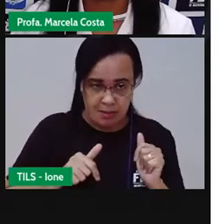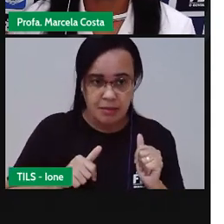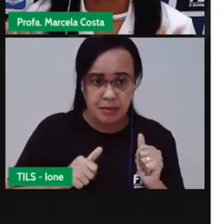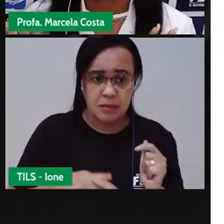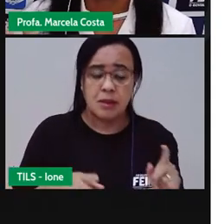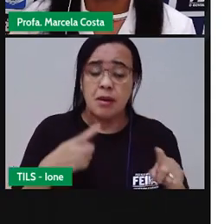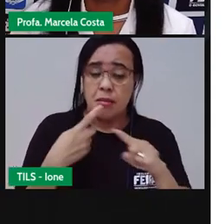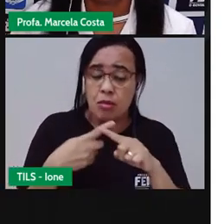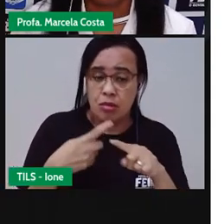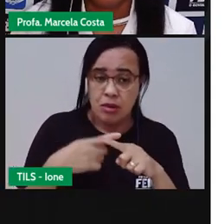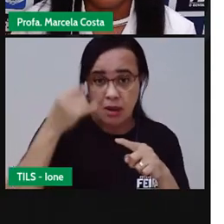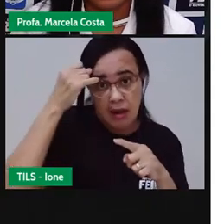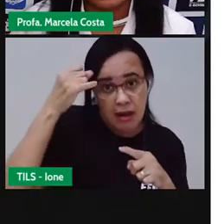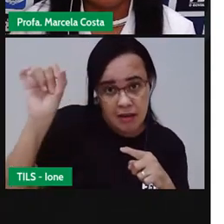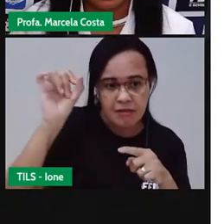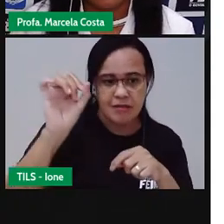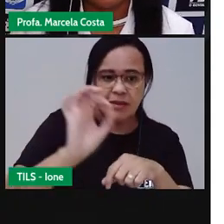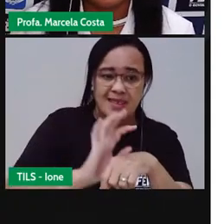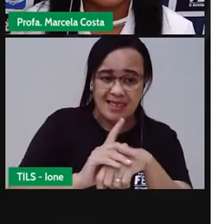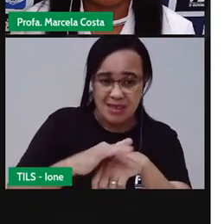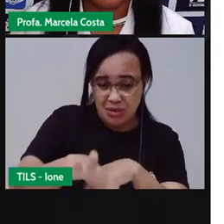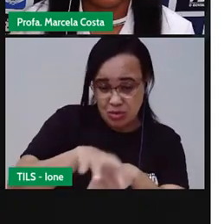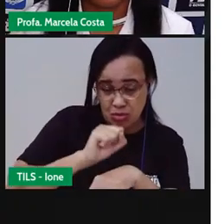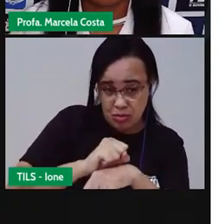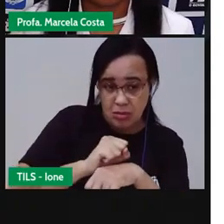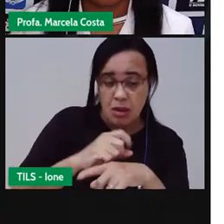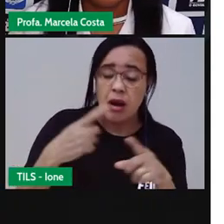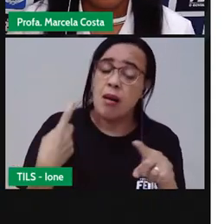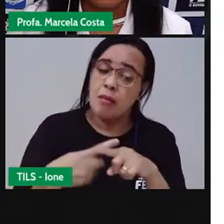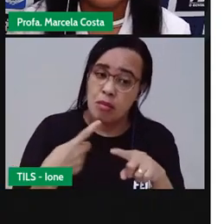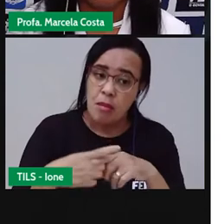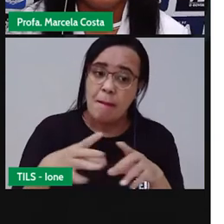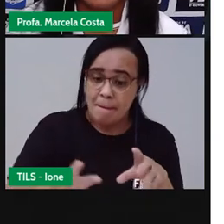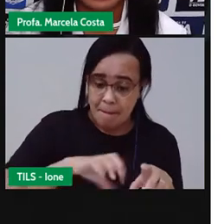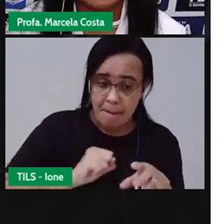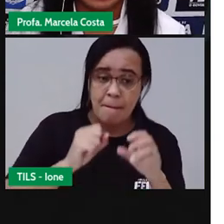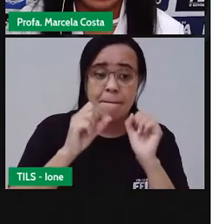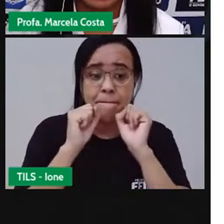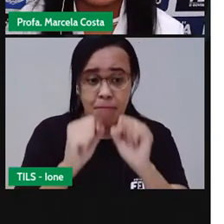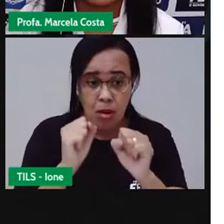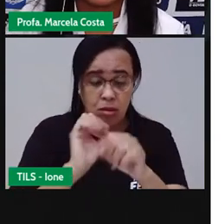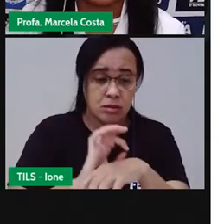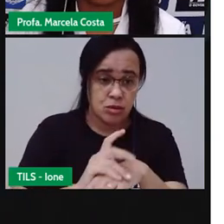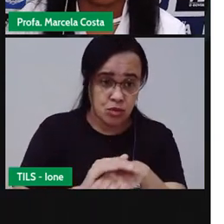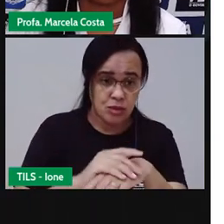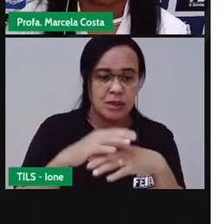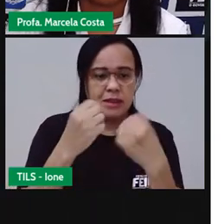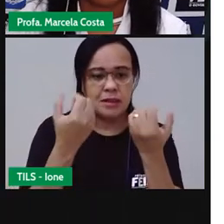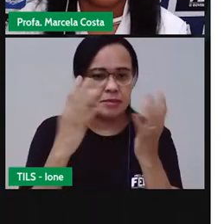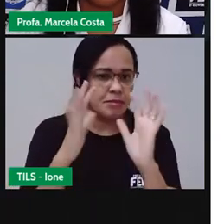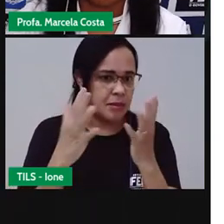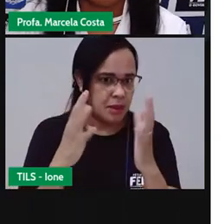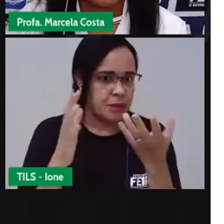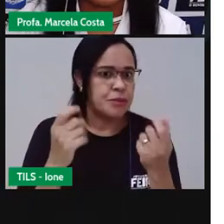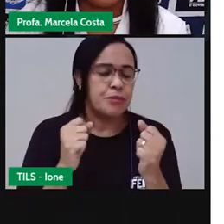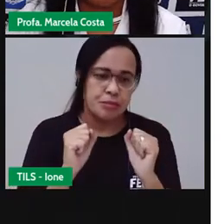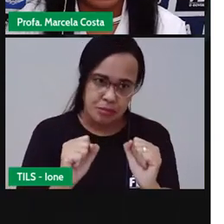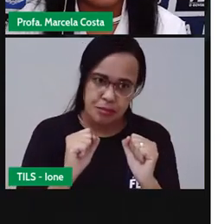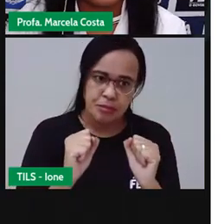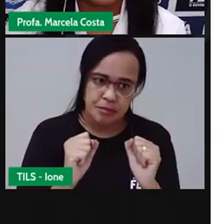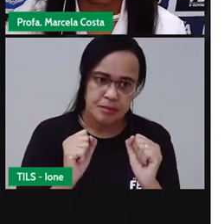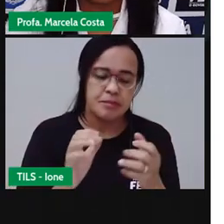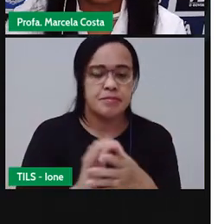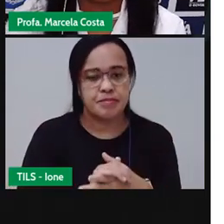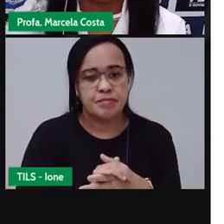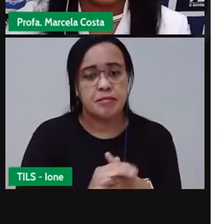transmitidas com as mãos, pelas mãos. Então vamos às regras. O passo